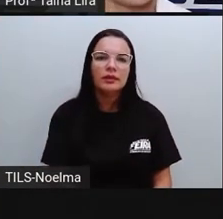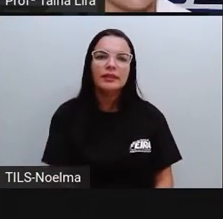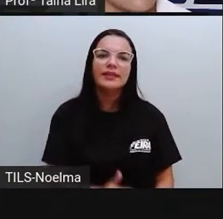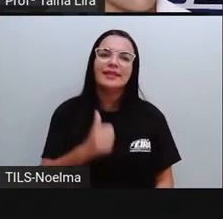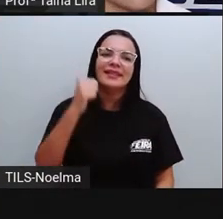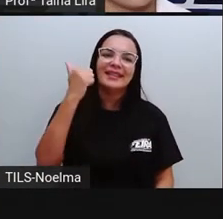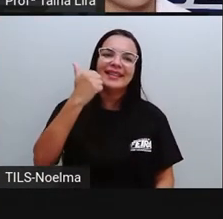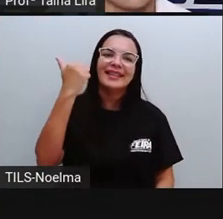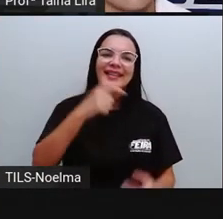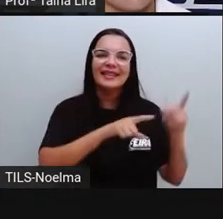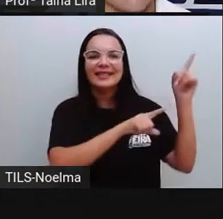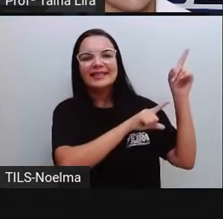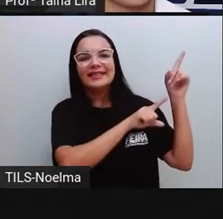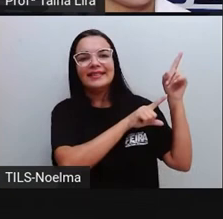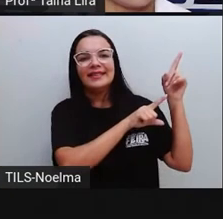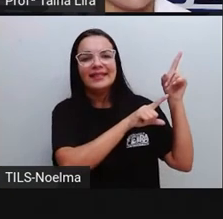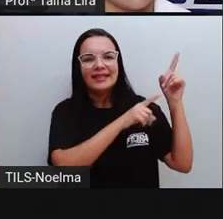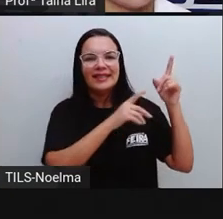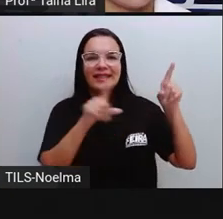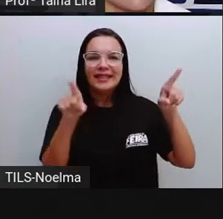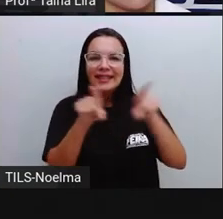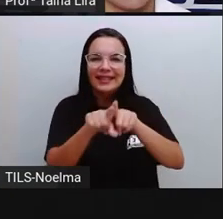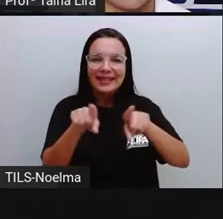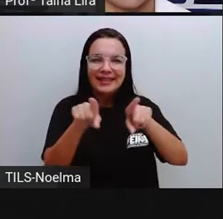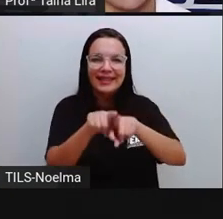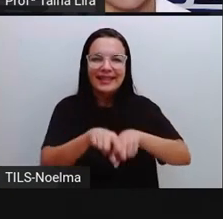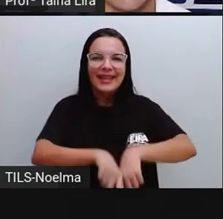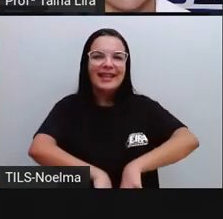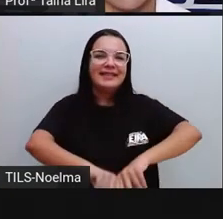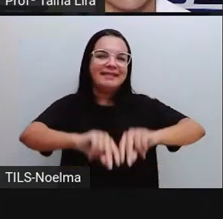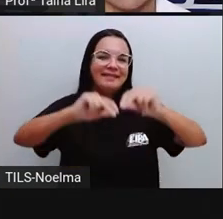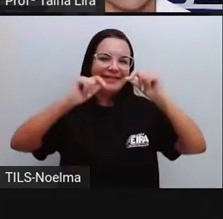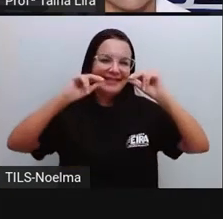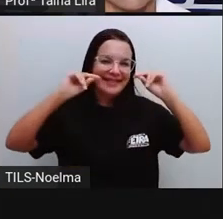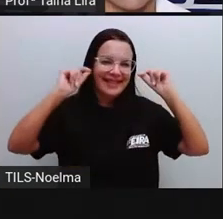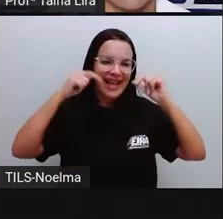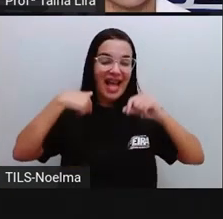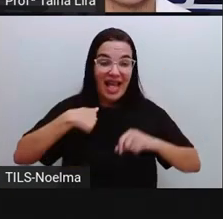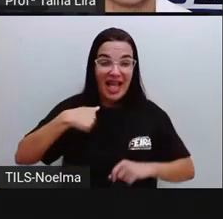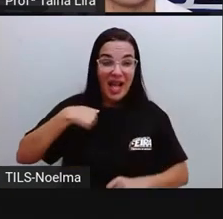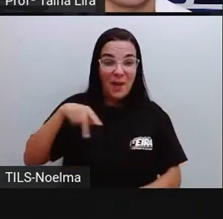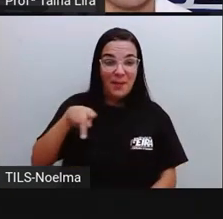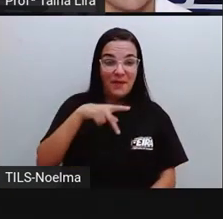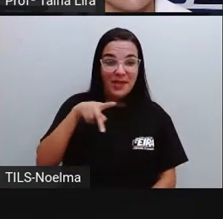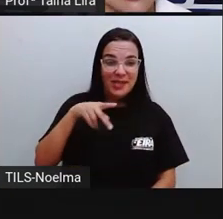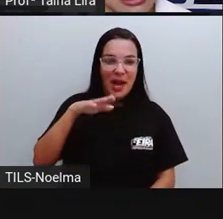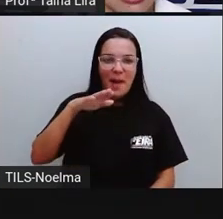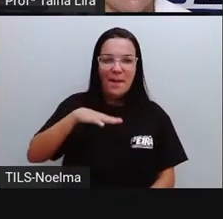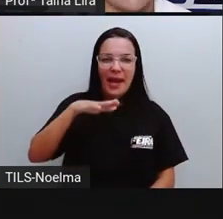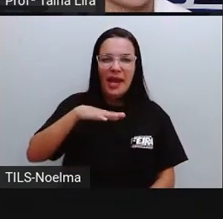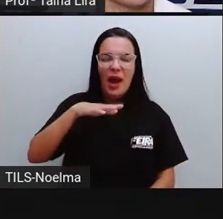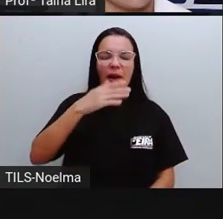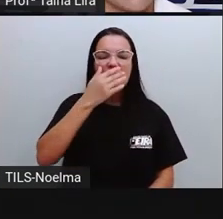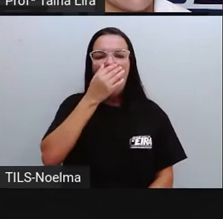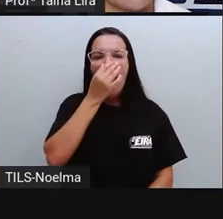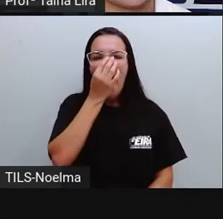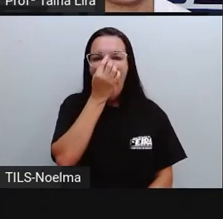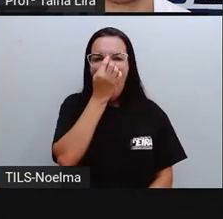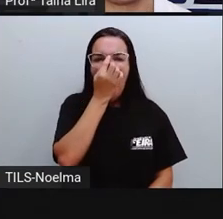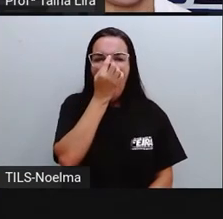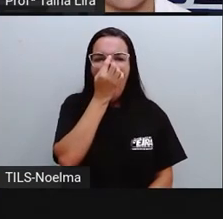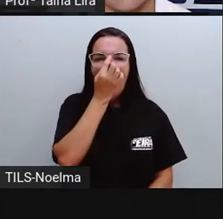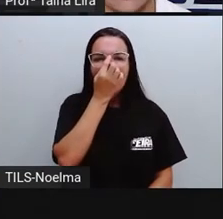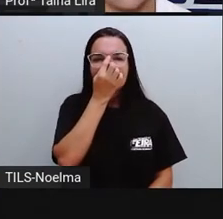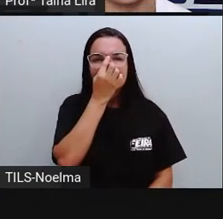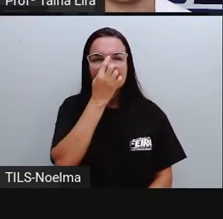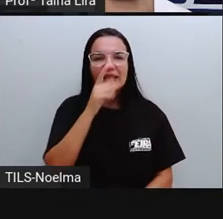E essa daqui, essa daqui é de quando a Pró era menor do que vocês, ó. Batom, peça batom. E